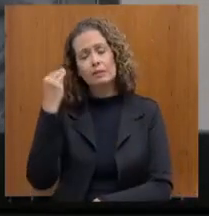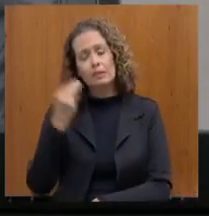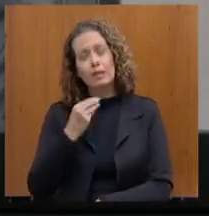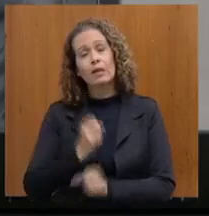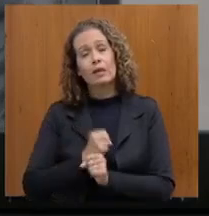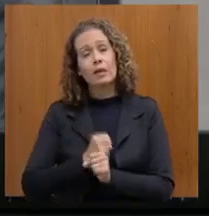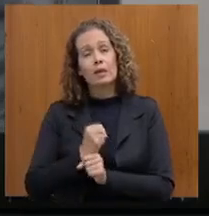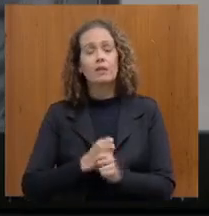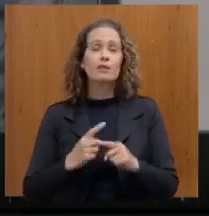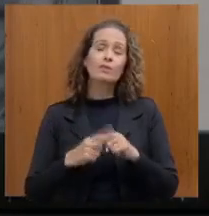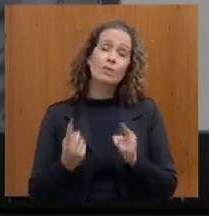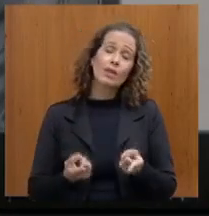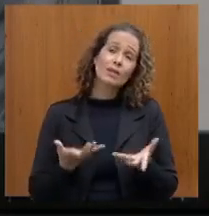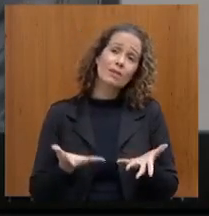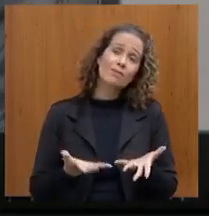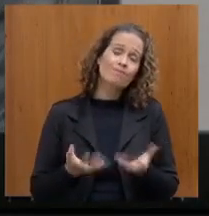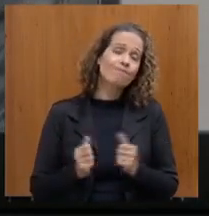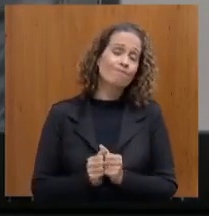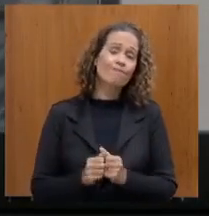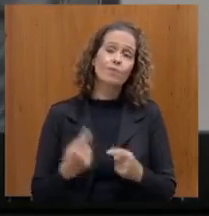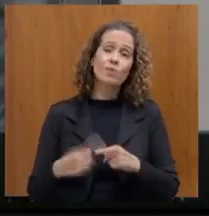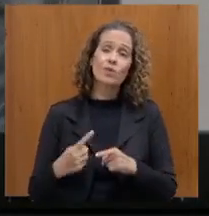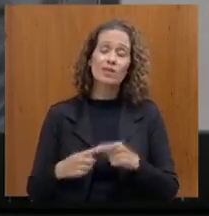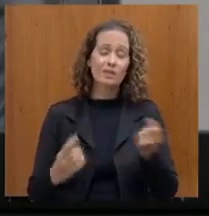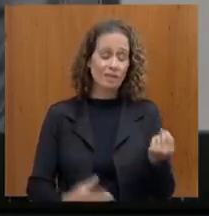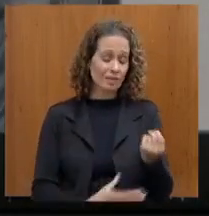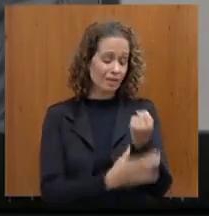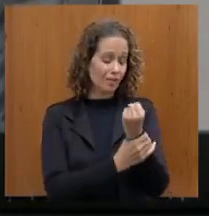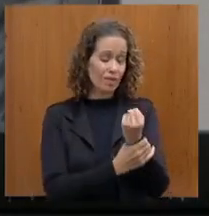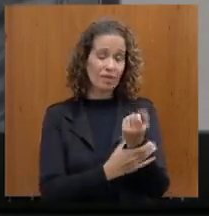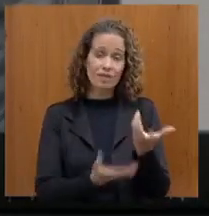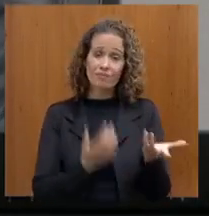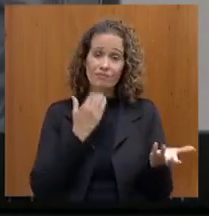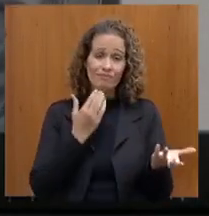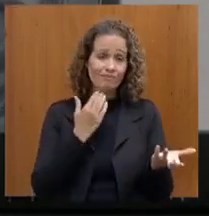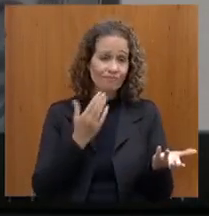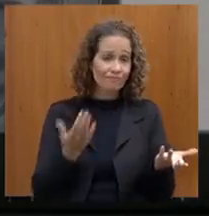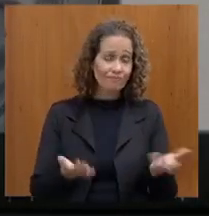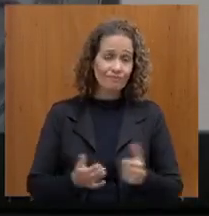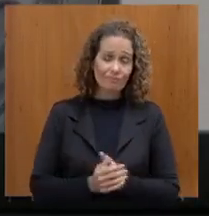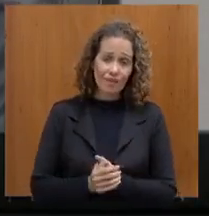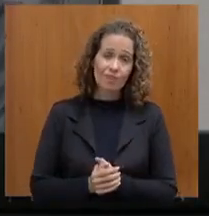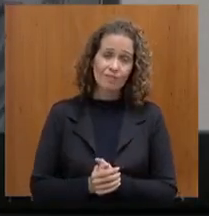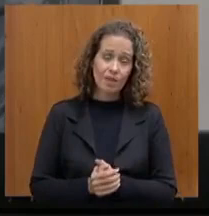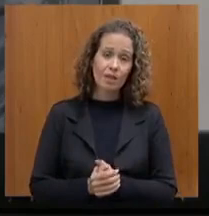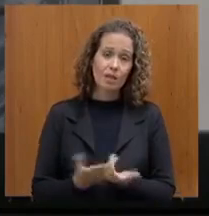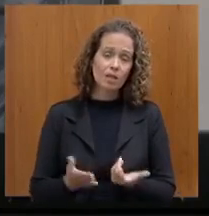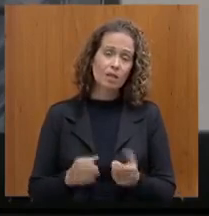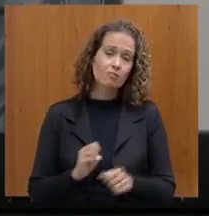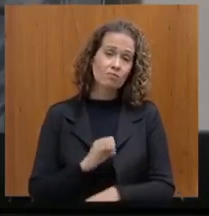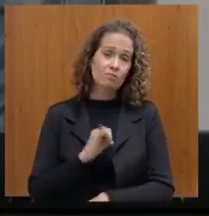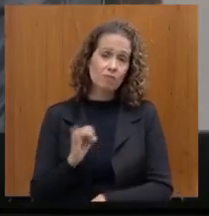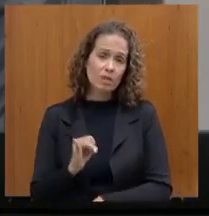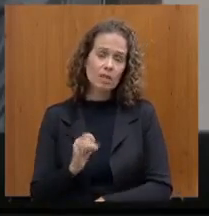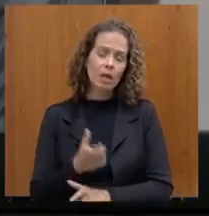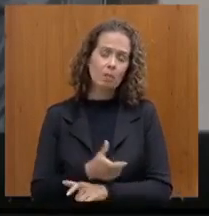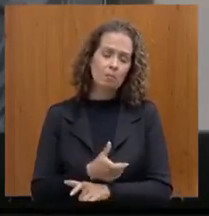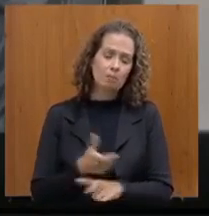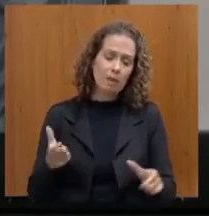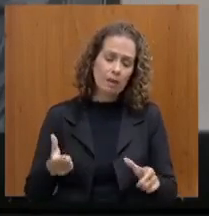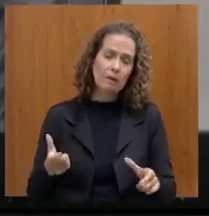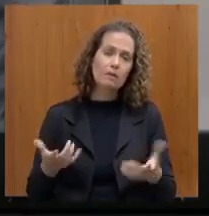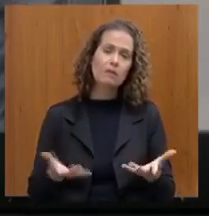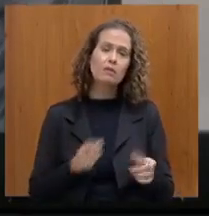a gente gostaria, porque senão a segurança vai se tornar inviável. Por mais que aumente o contingente de pessoas,